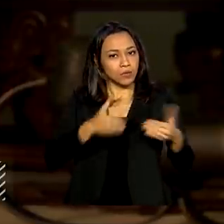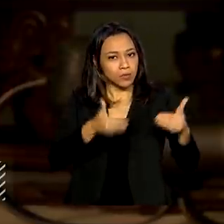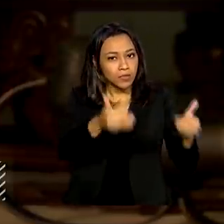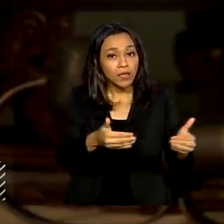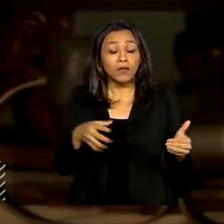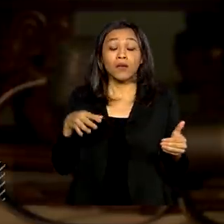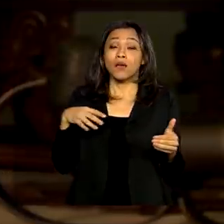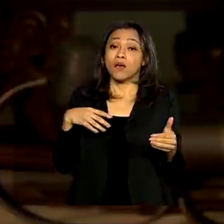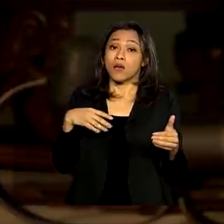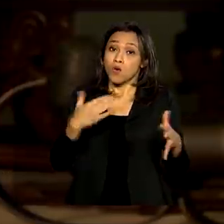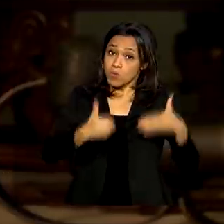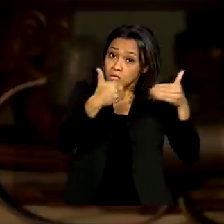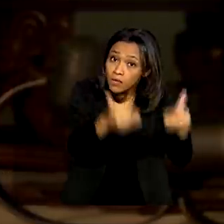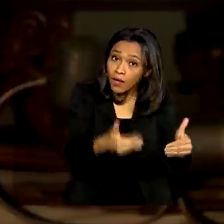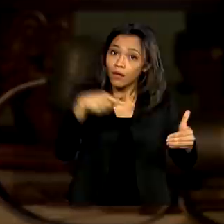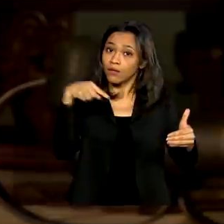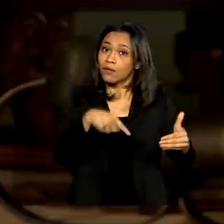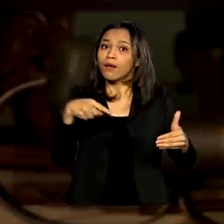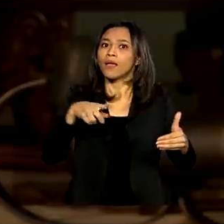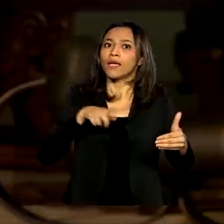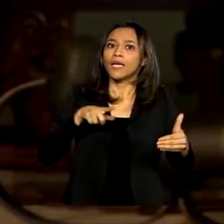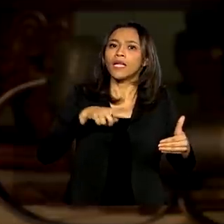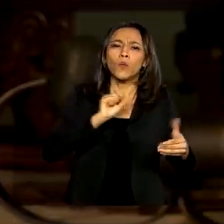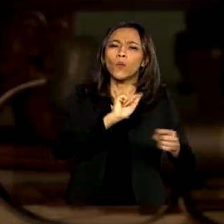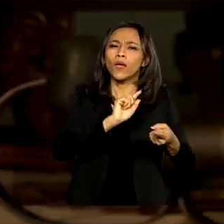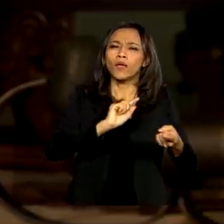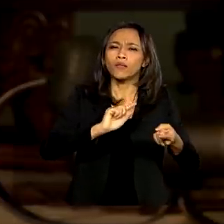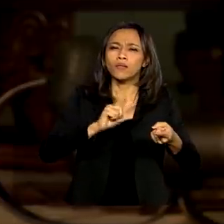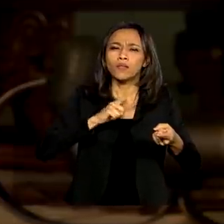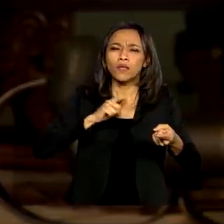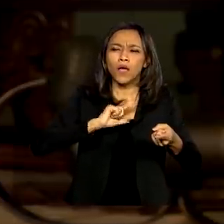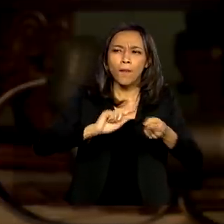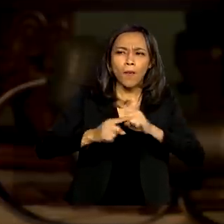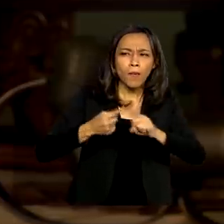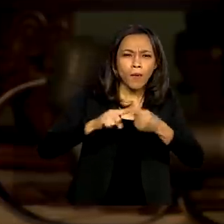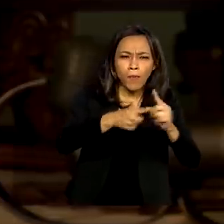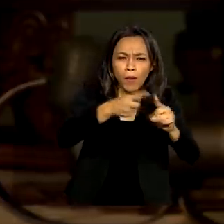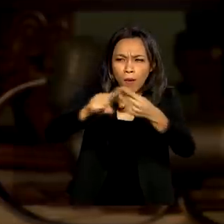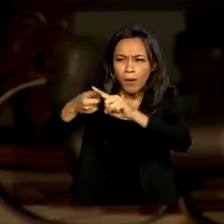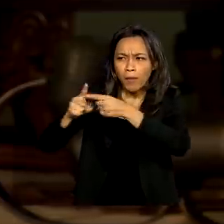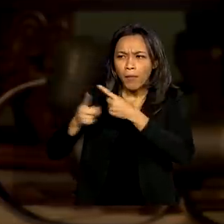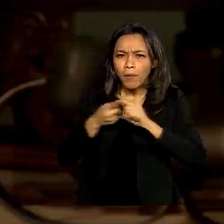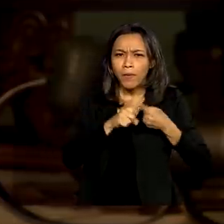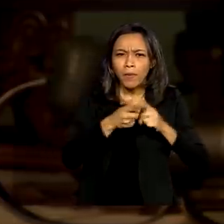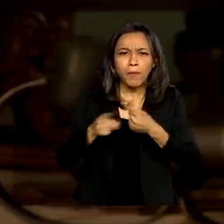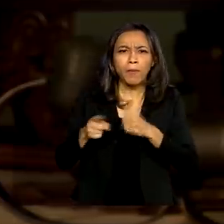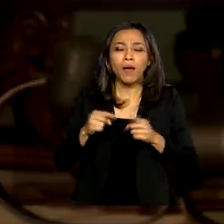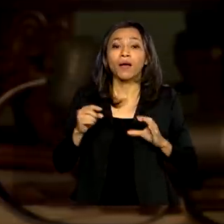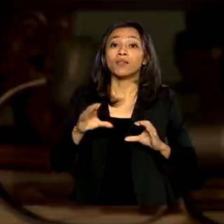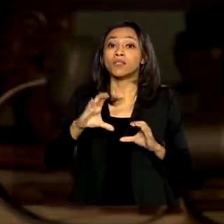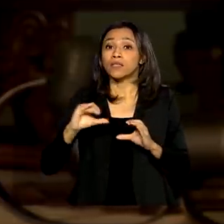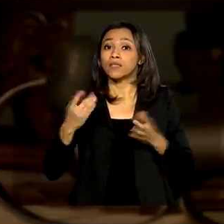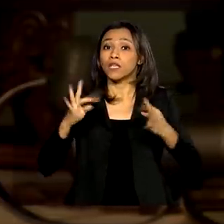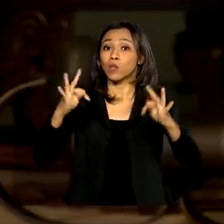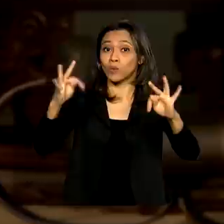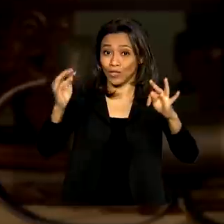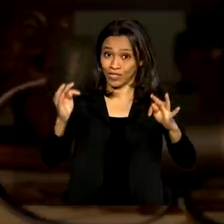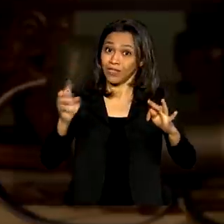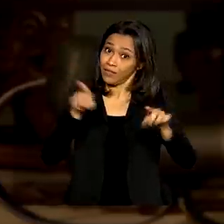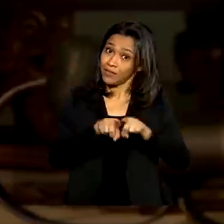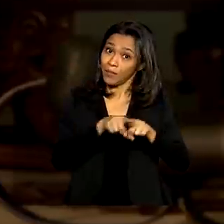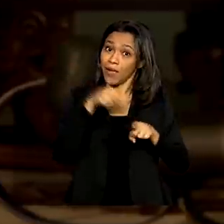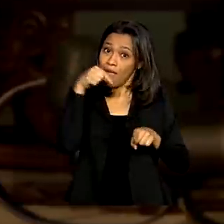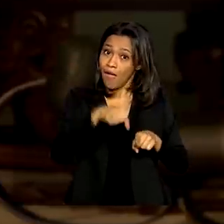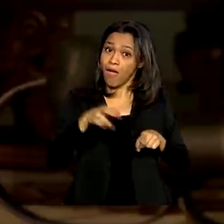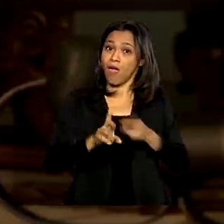sua natureza, ele é um grande articulador em ciência, tecnologia e inovação no país e um grande alavancador, vamos dizer assim,